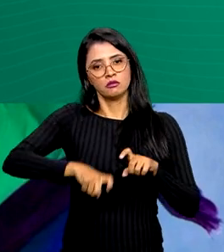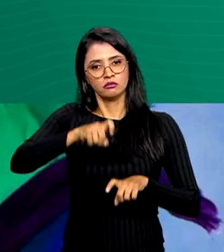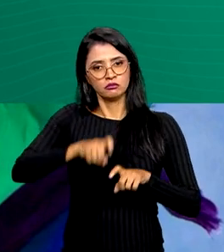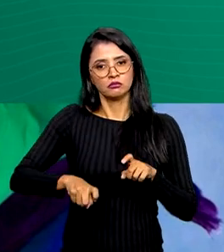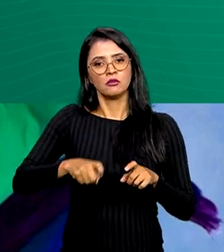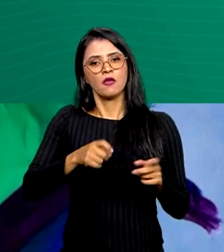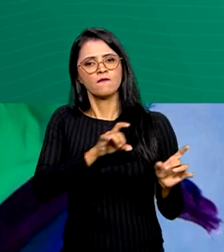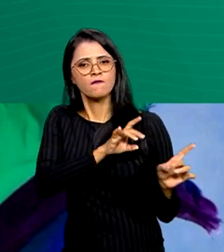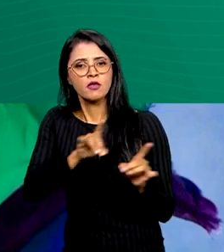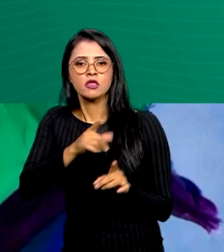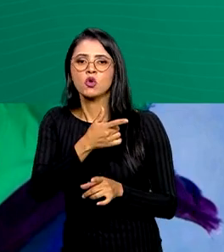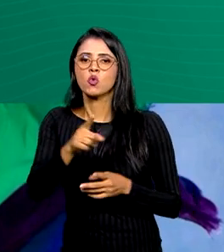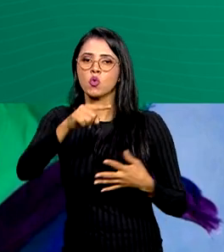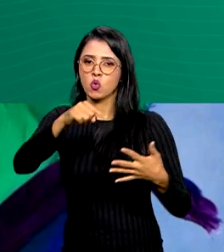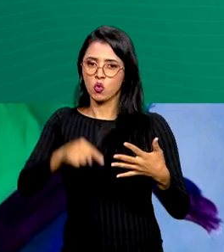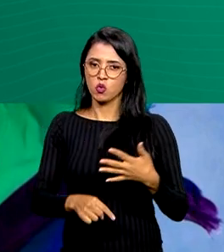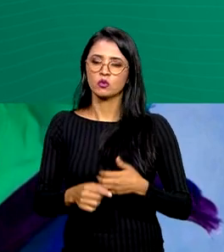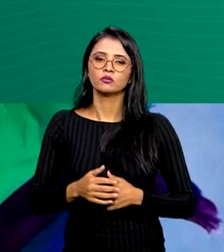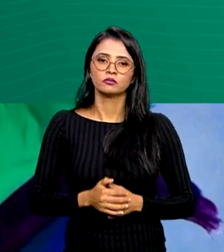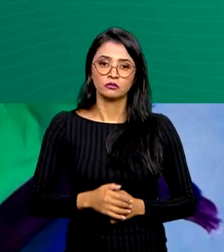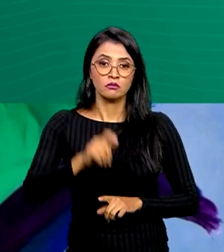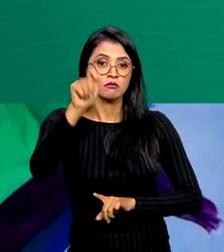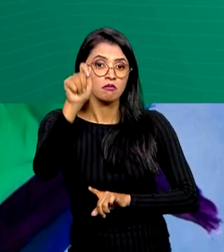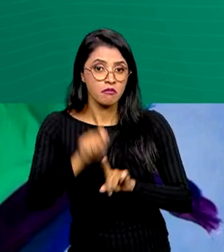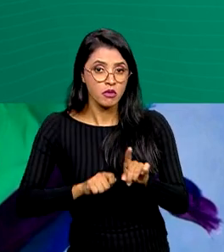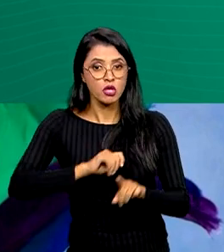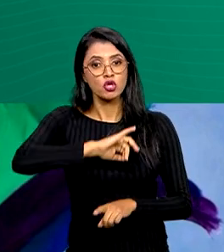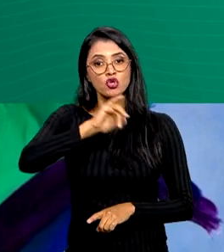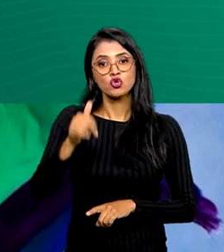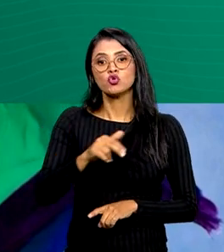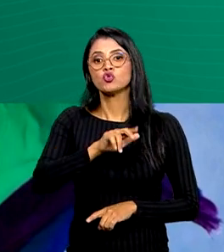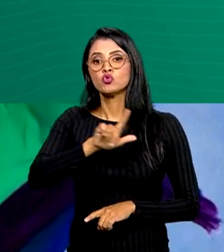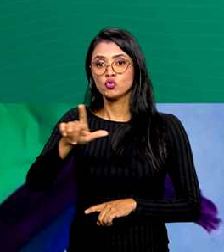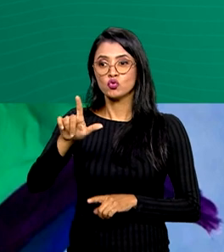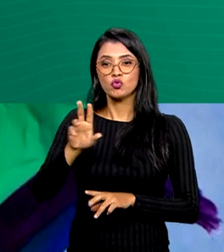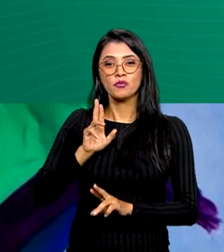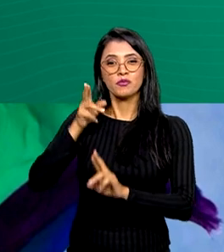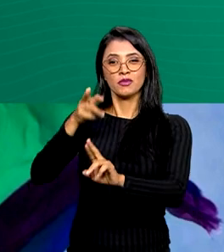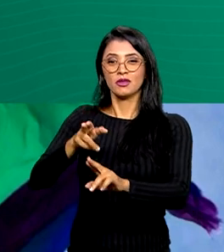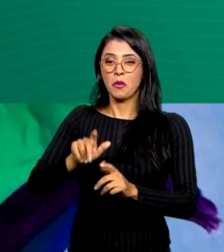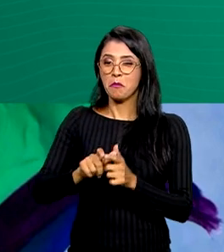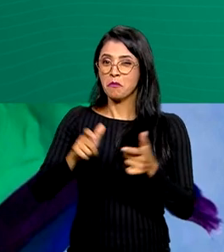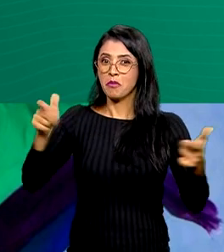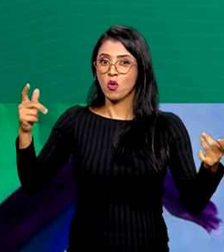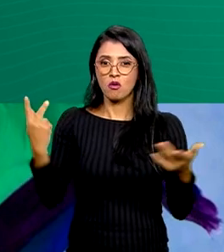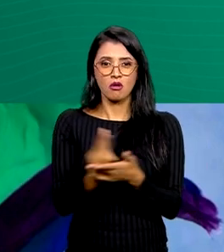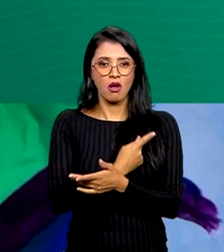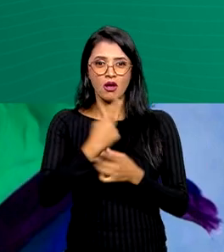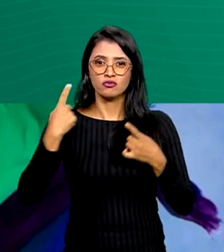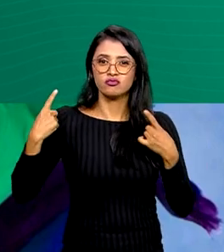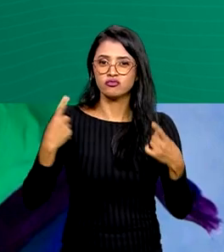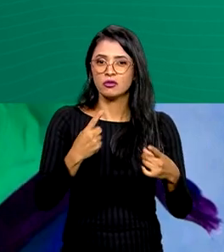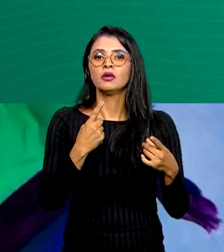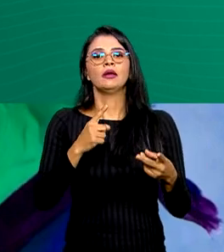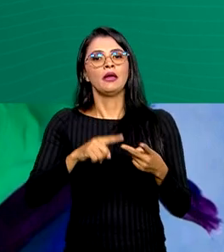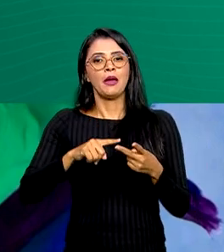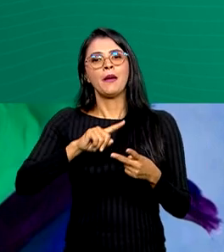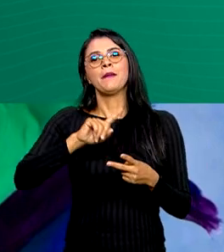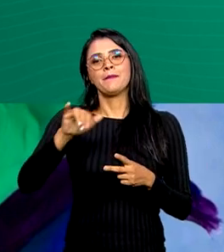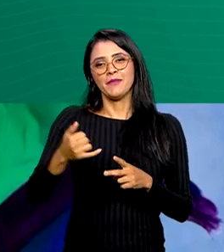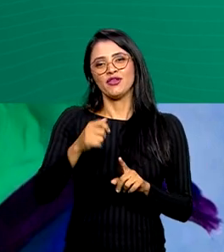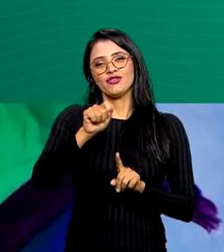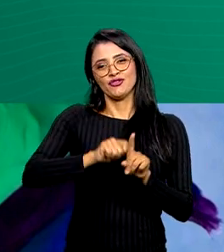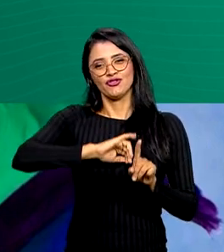tráfico, entre outros. O mês de junho apresenta a maior incidência de casos seguido dos meses de